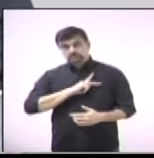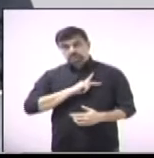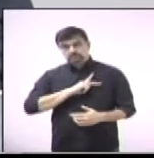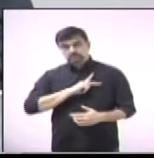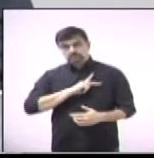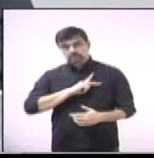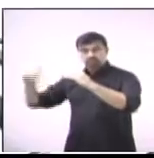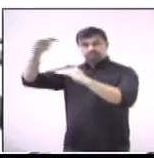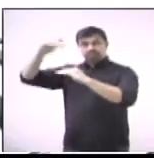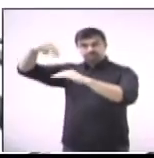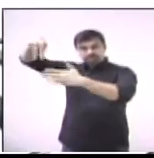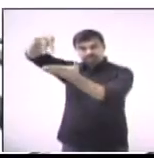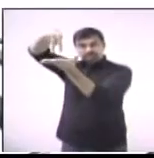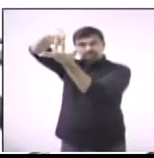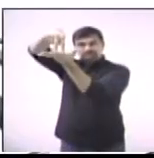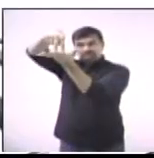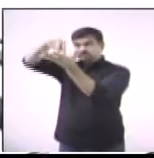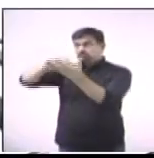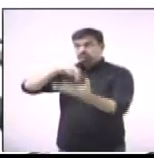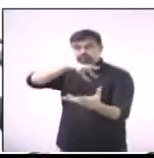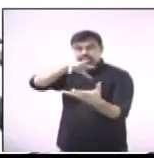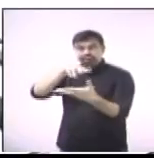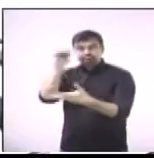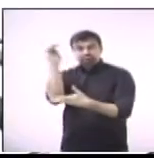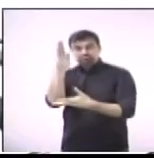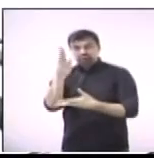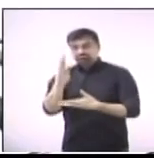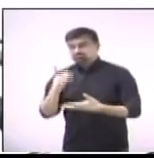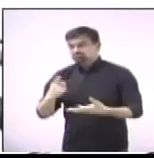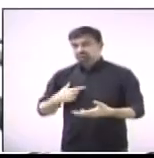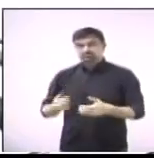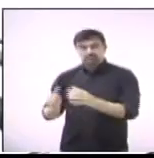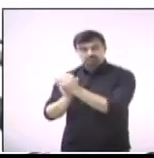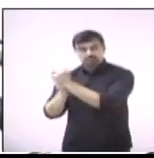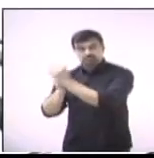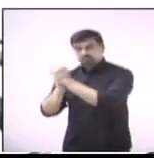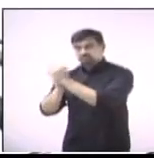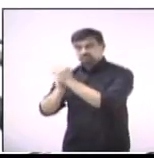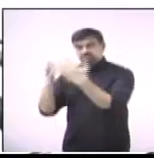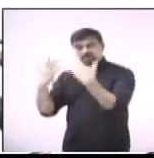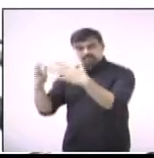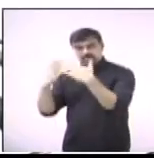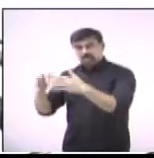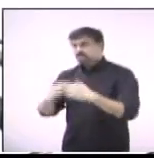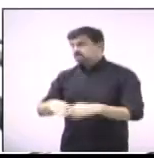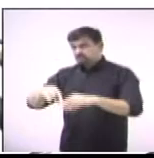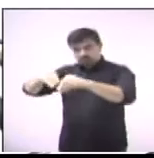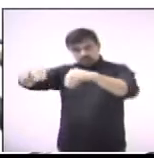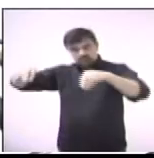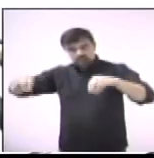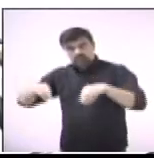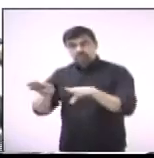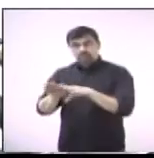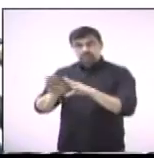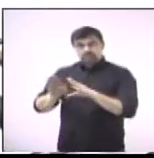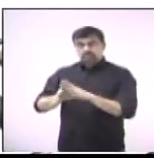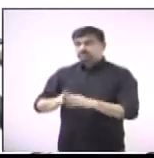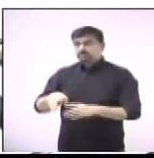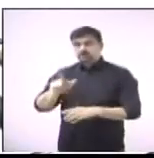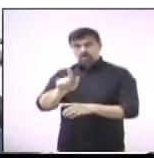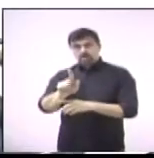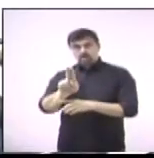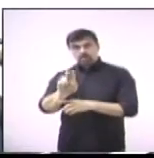pelo município e também nacional. Então, parabéns ao vereador Danilo, parabéns ao Gustavo, mantém-se aí na sua luta. Valeu?